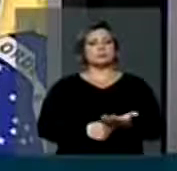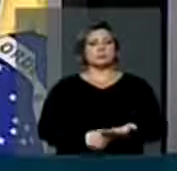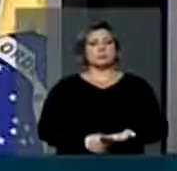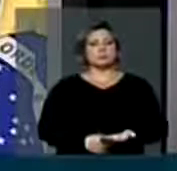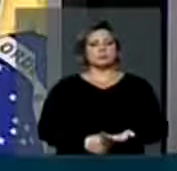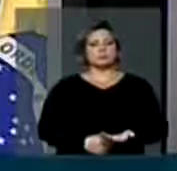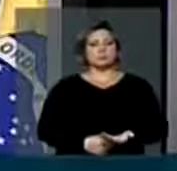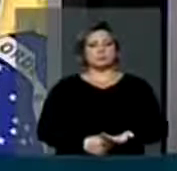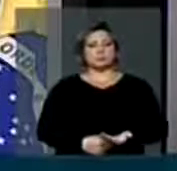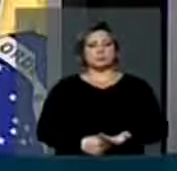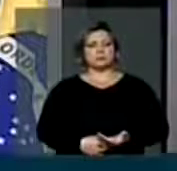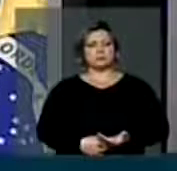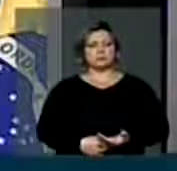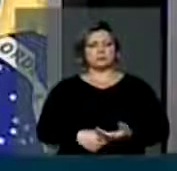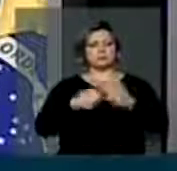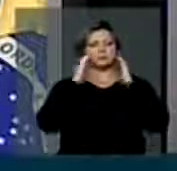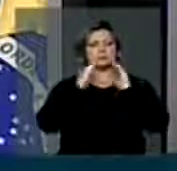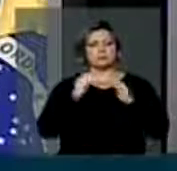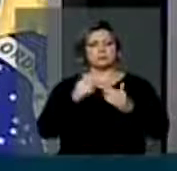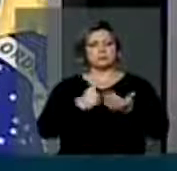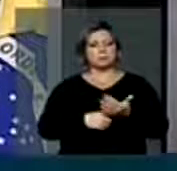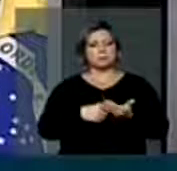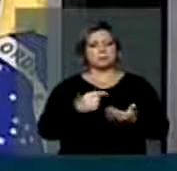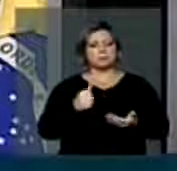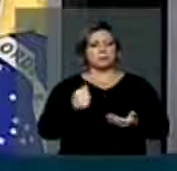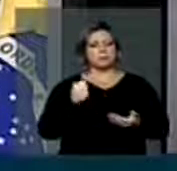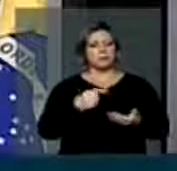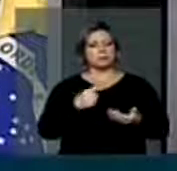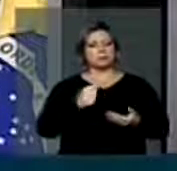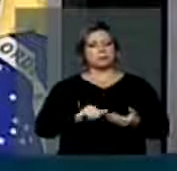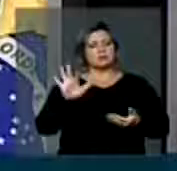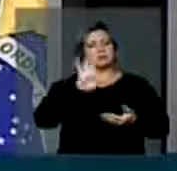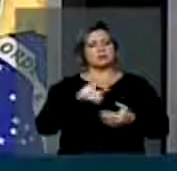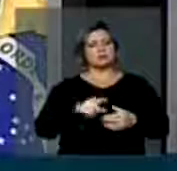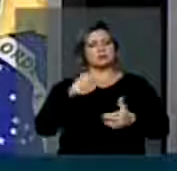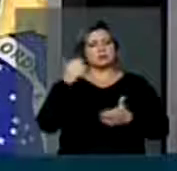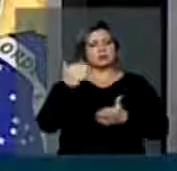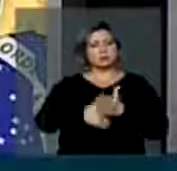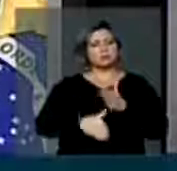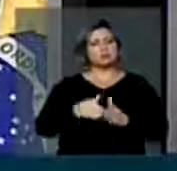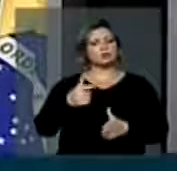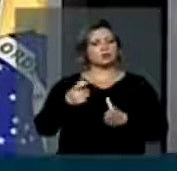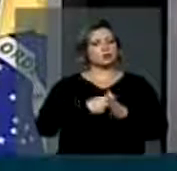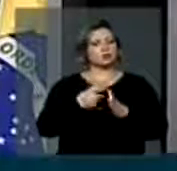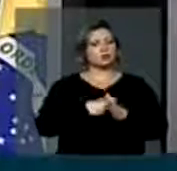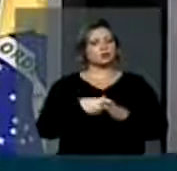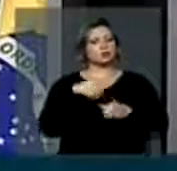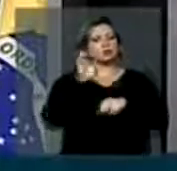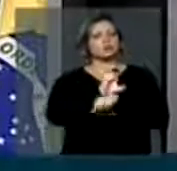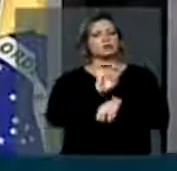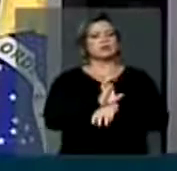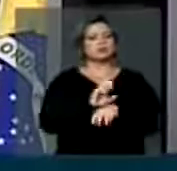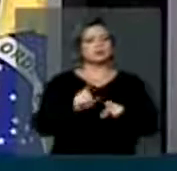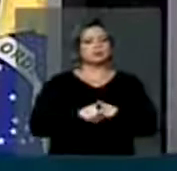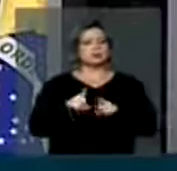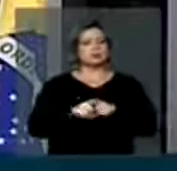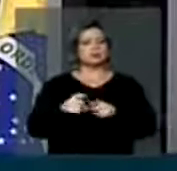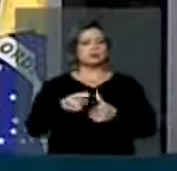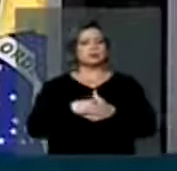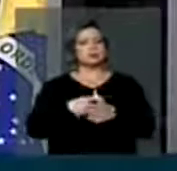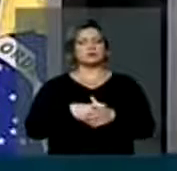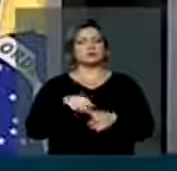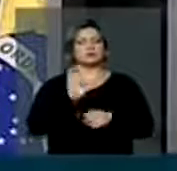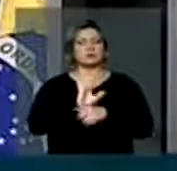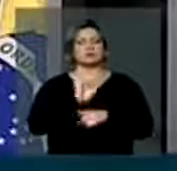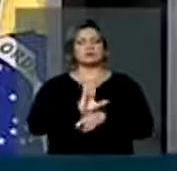previsto constitucionalmente, Primeiro, deduzindo as dívidas dos estados e remanescendo ainda crédito dos